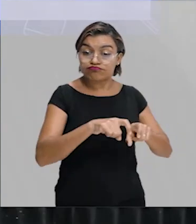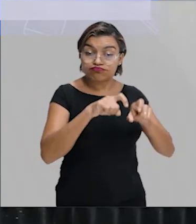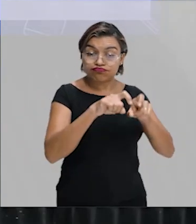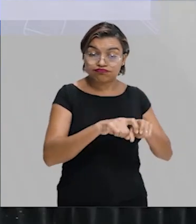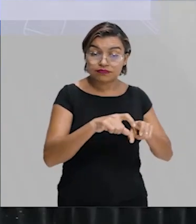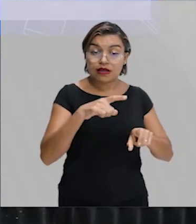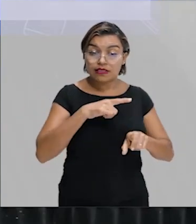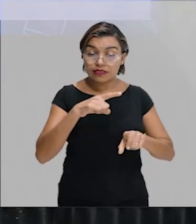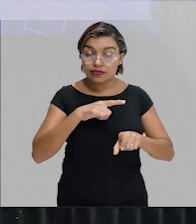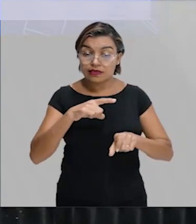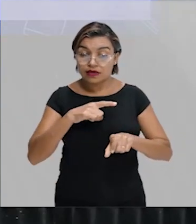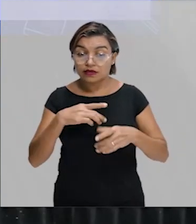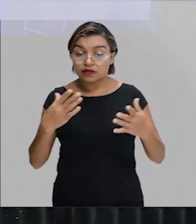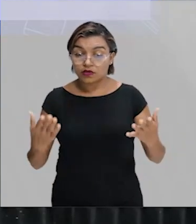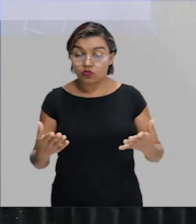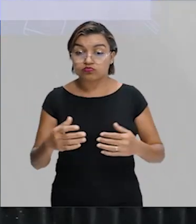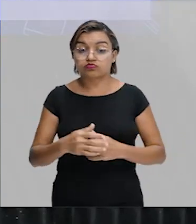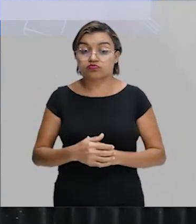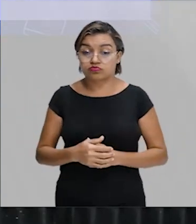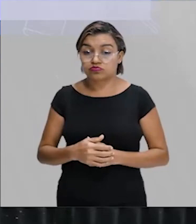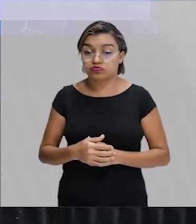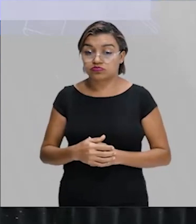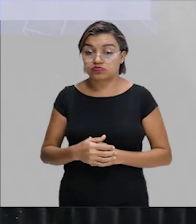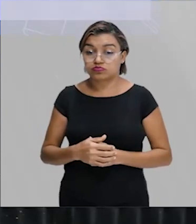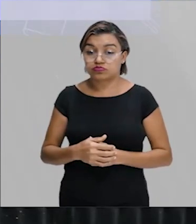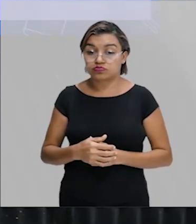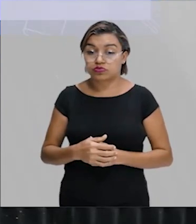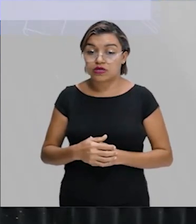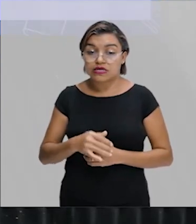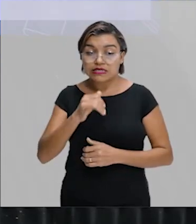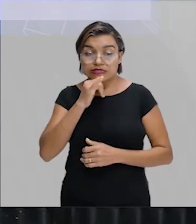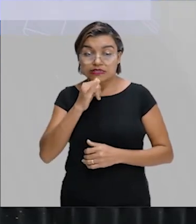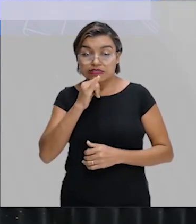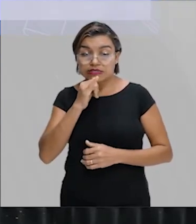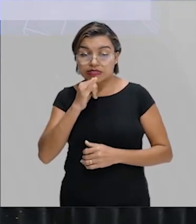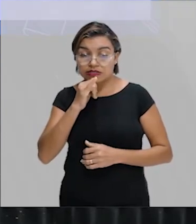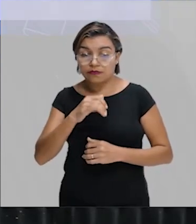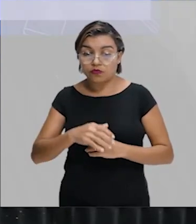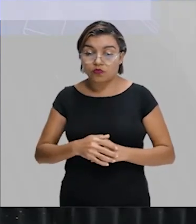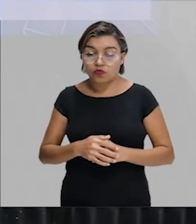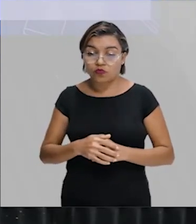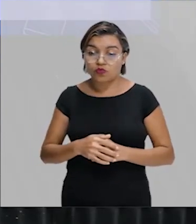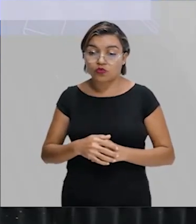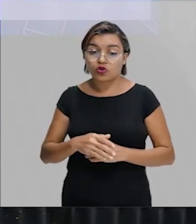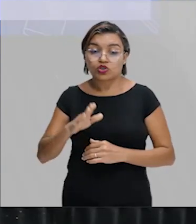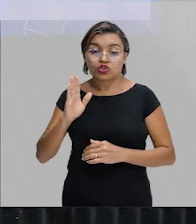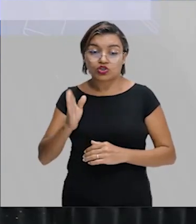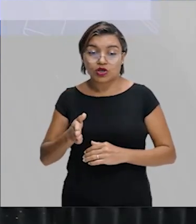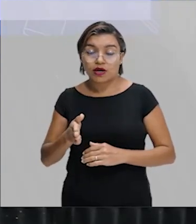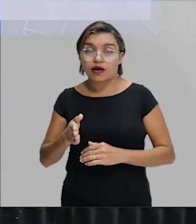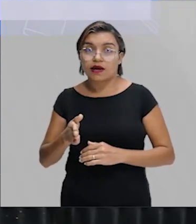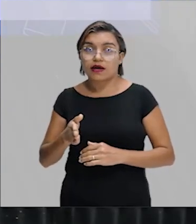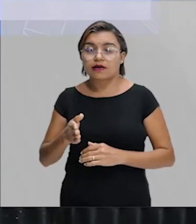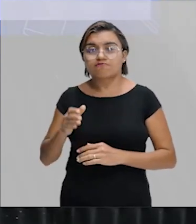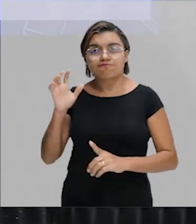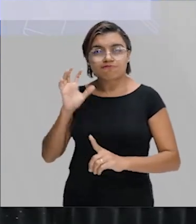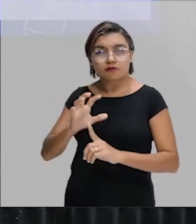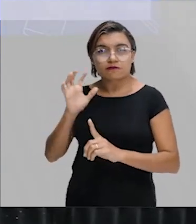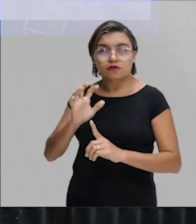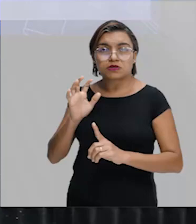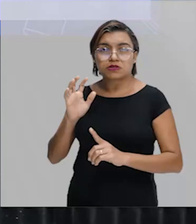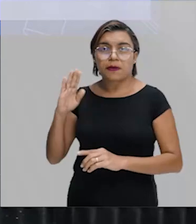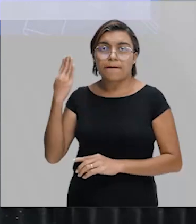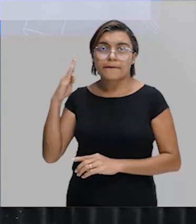já sentidos pela humanidade, foram superadas com o advento da biotecnologia voltada à produção de